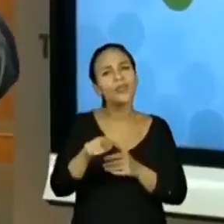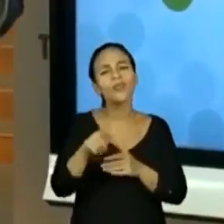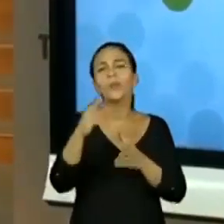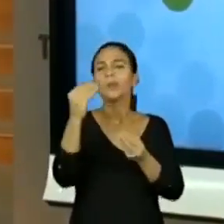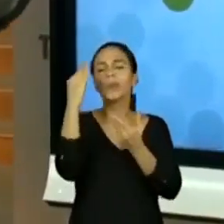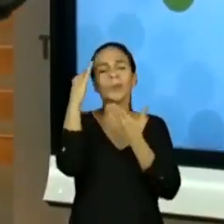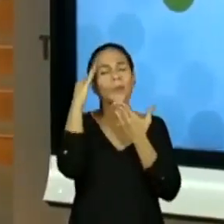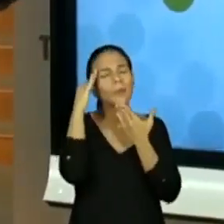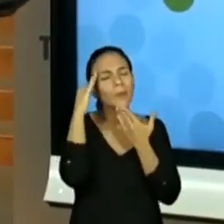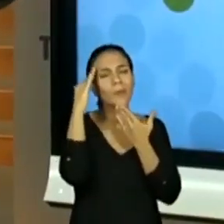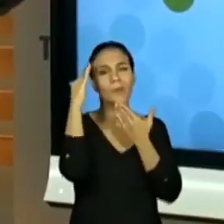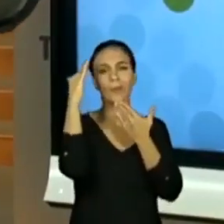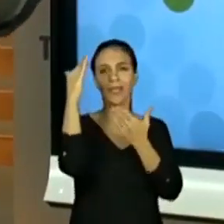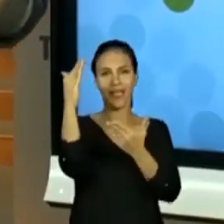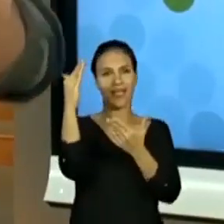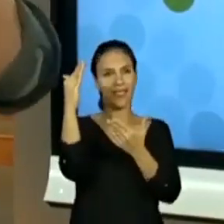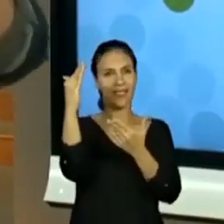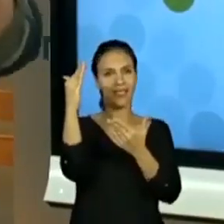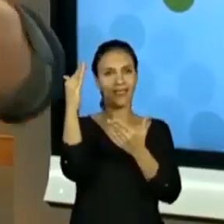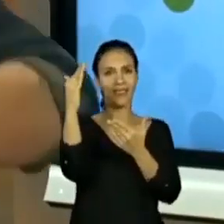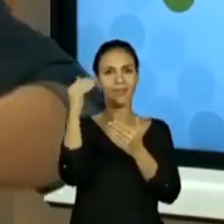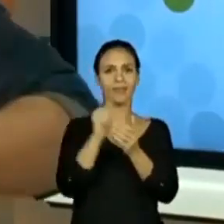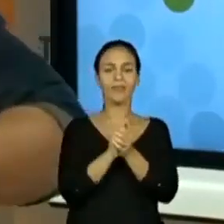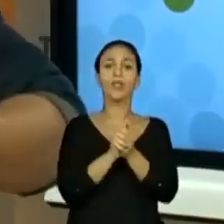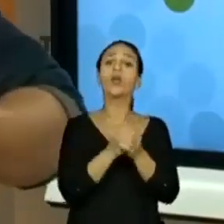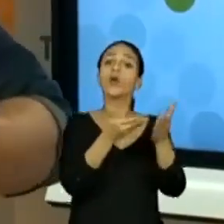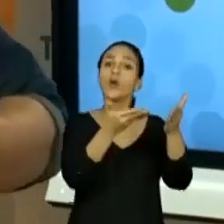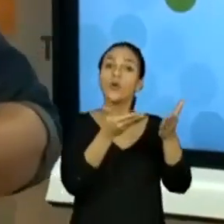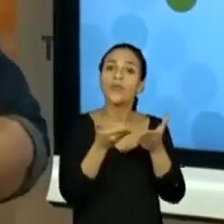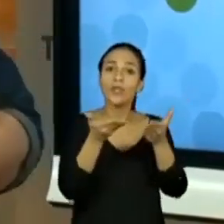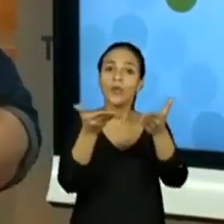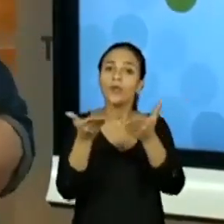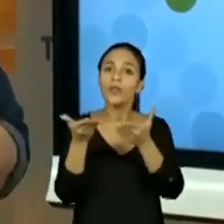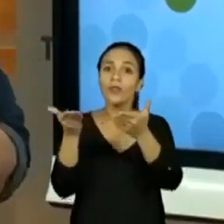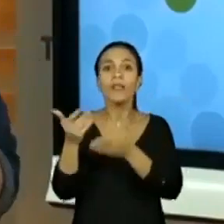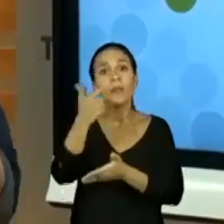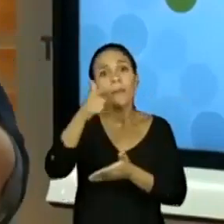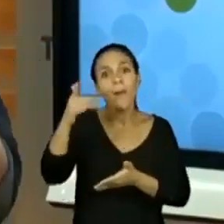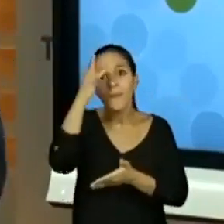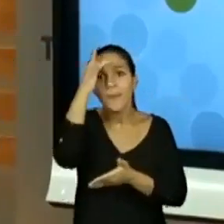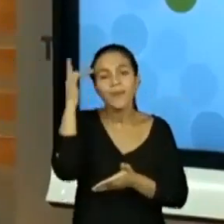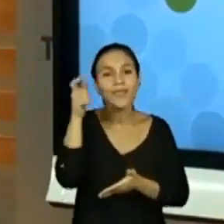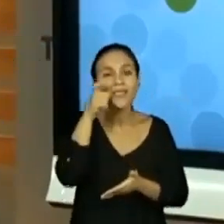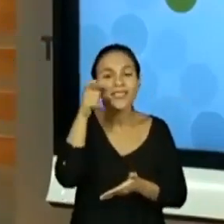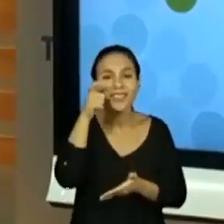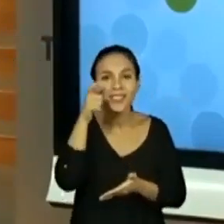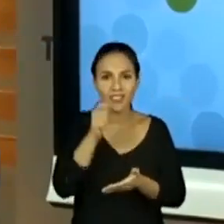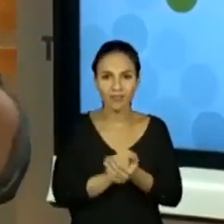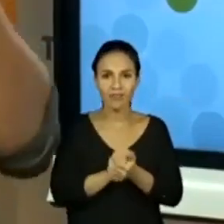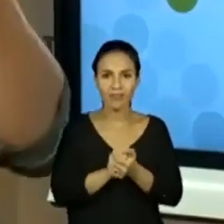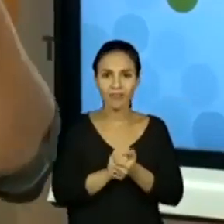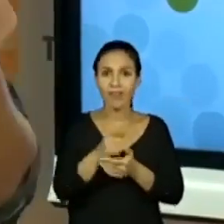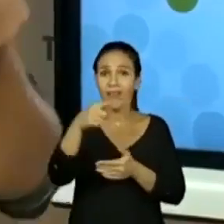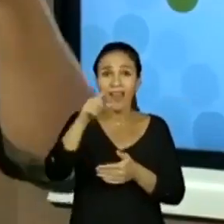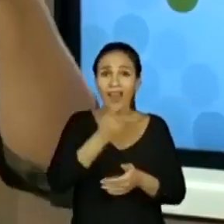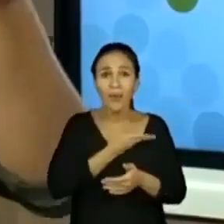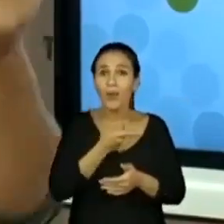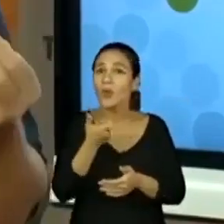muito, muito, muito obrigado. E convide cada vez mais pessoas para assistir. E se eles não estão conseguindo,